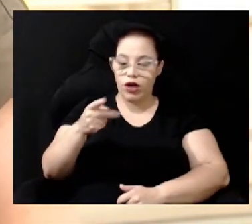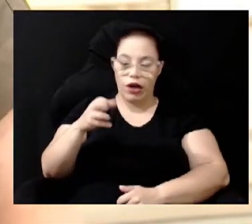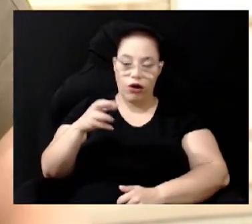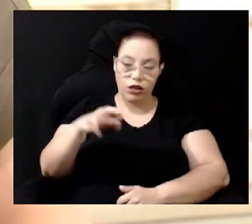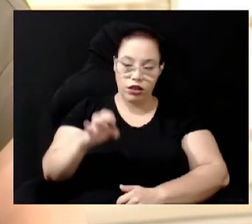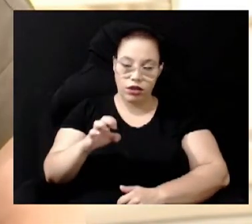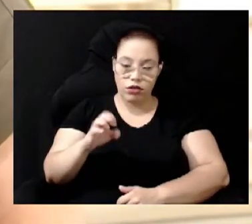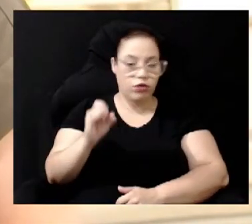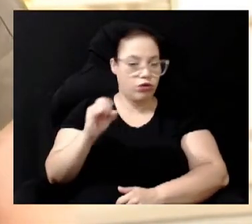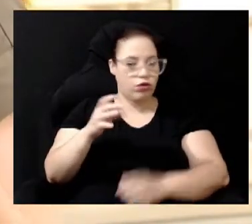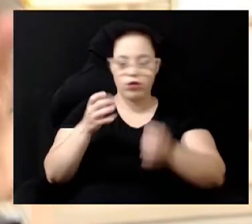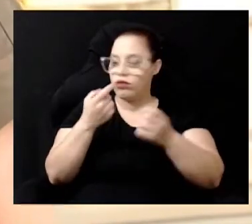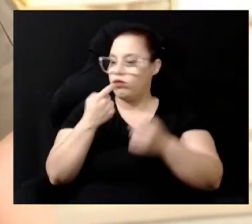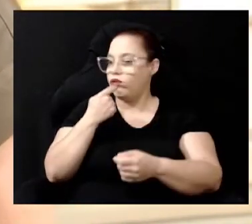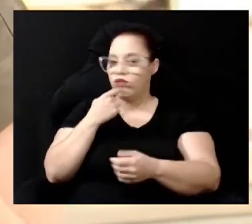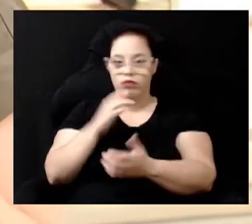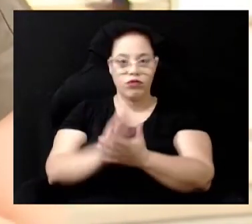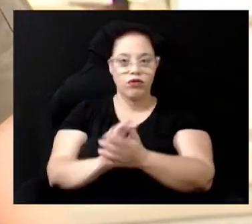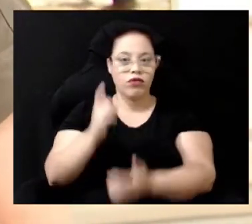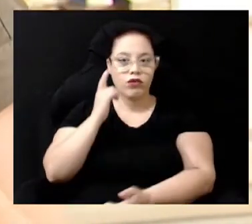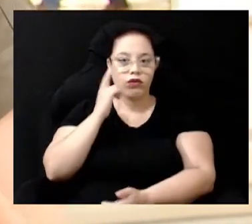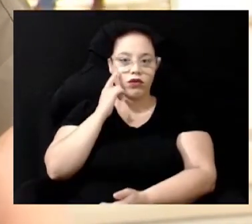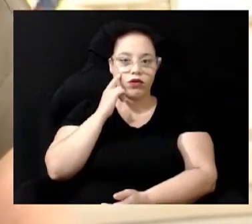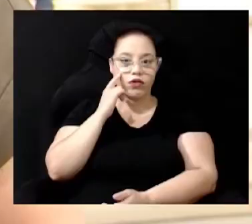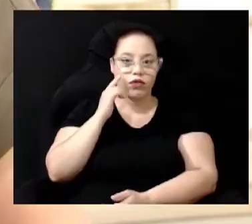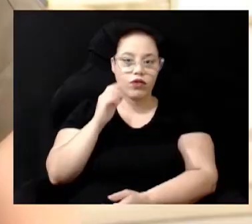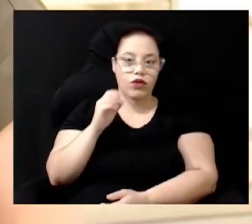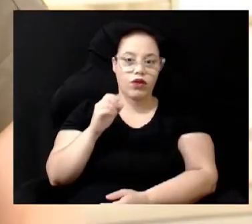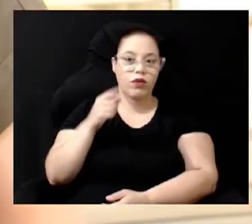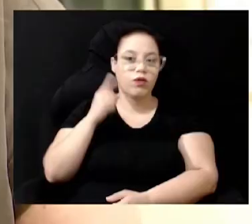A gente está vendo o relato disso nos Estados Unidos